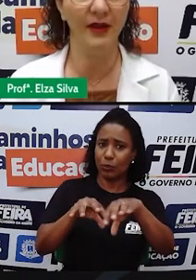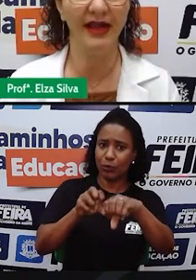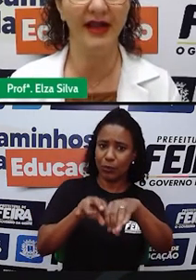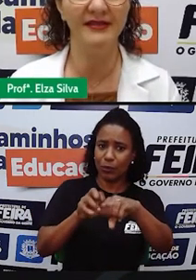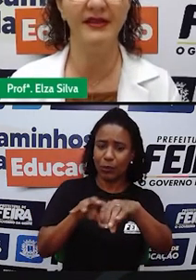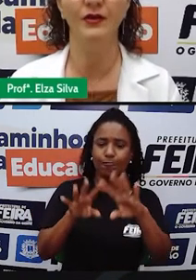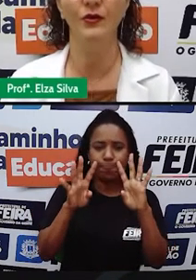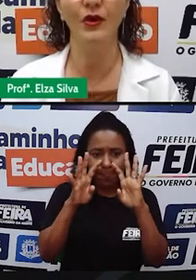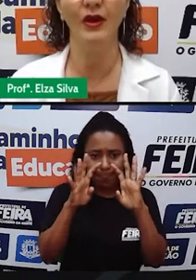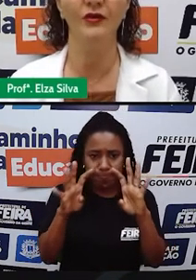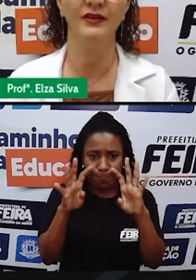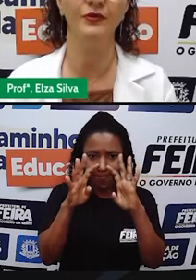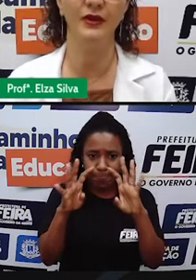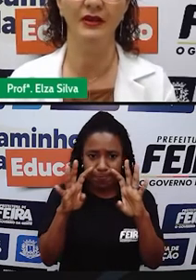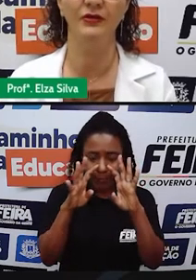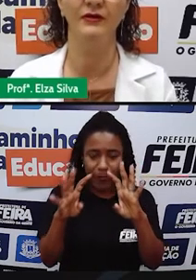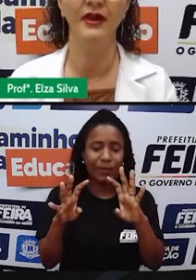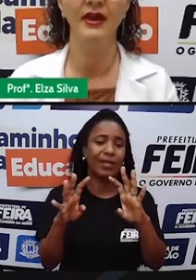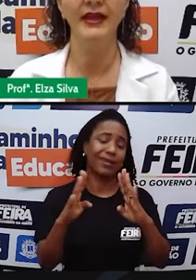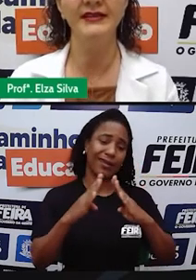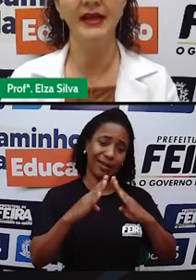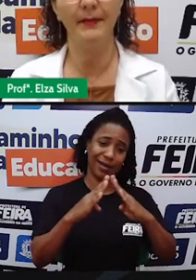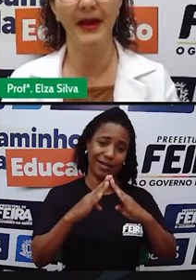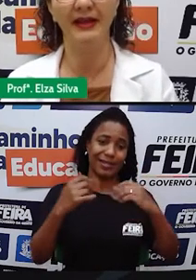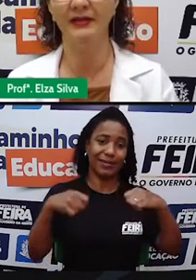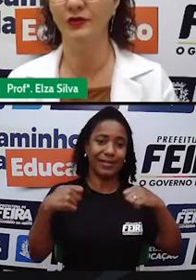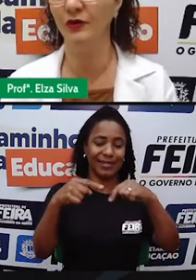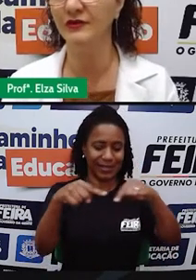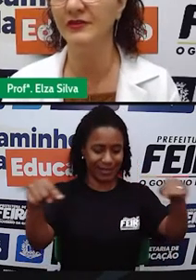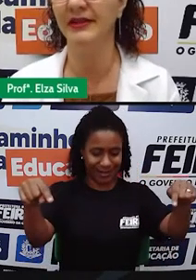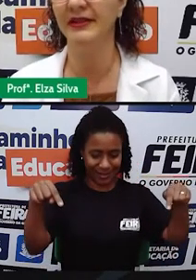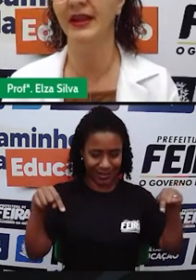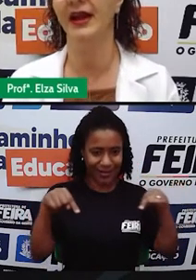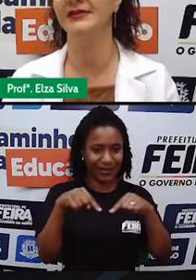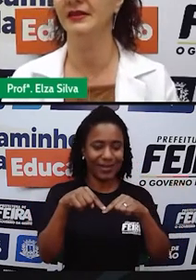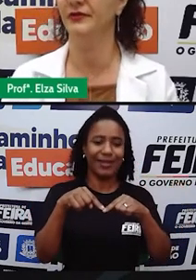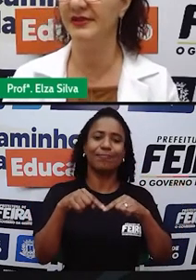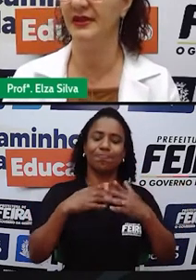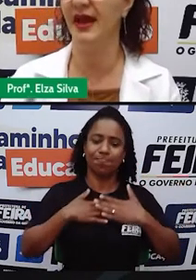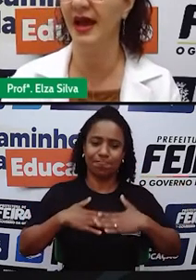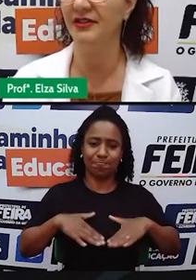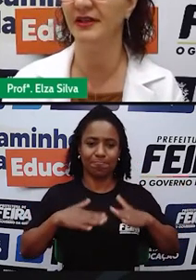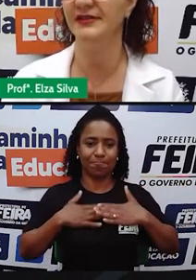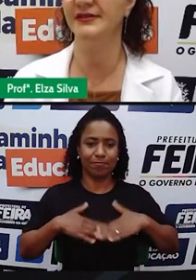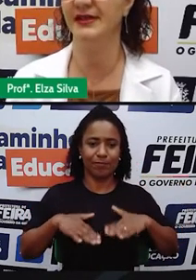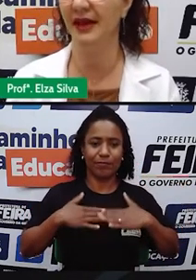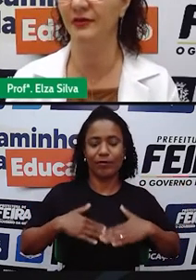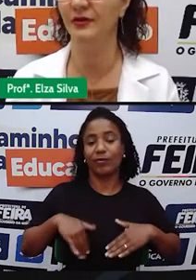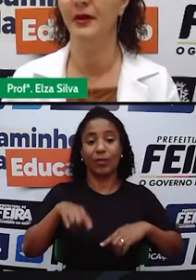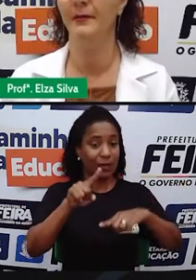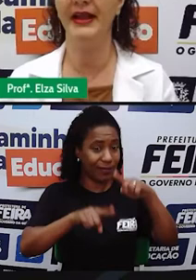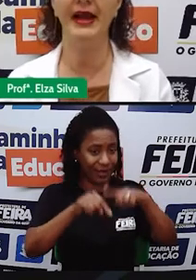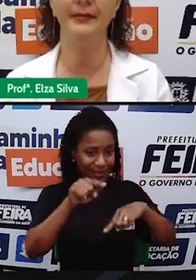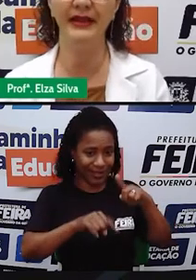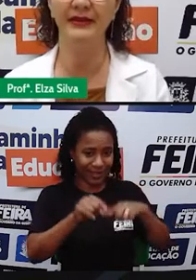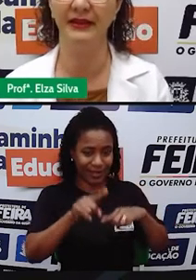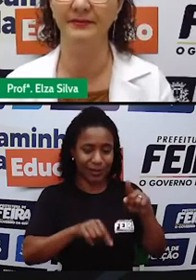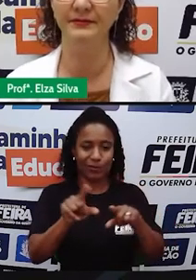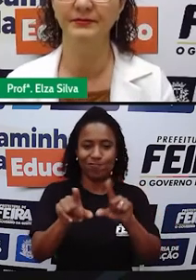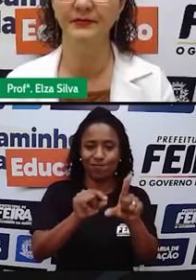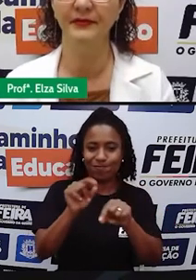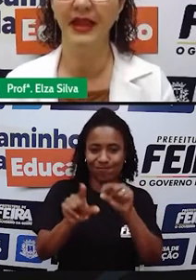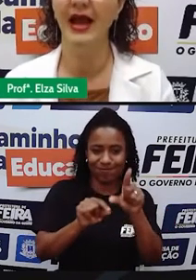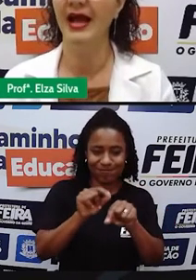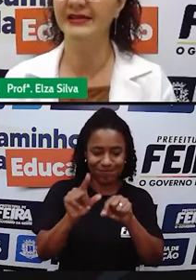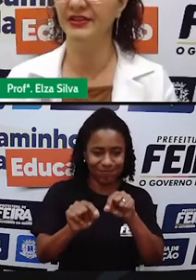em sua casa um local tranquilo e separe todos os materiais que você acha necessário para aprender.